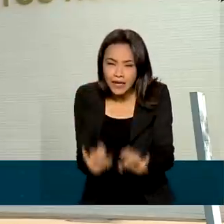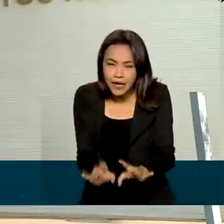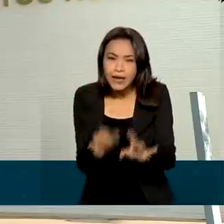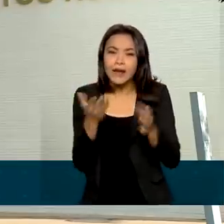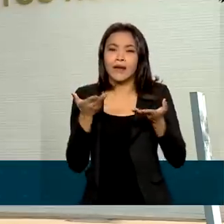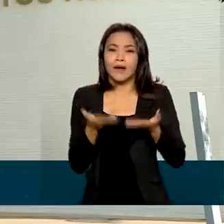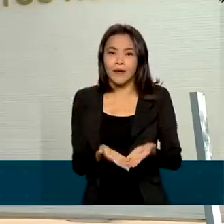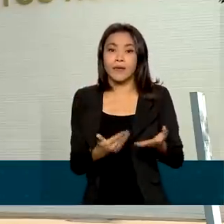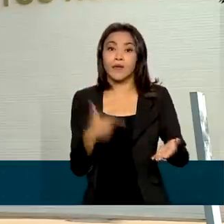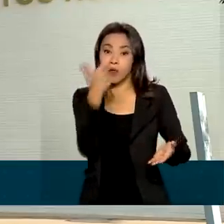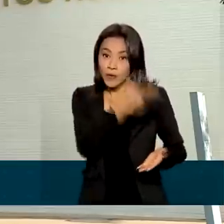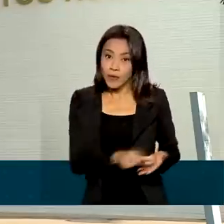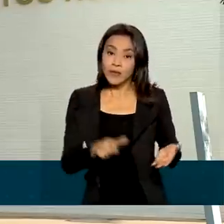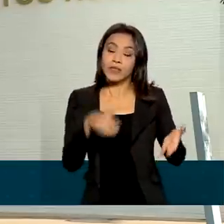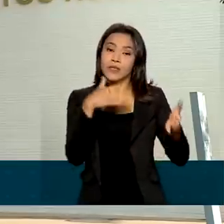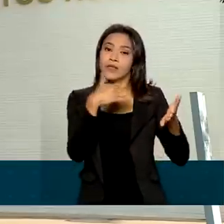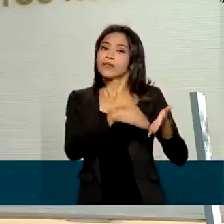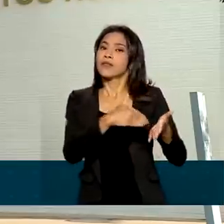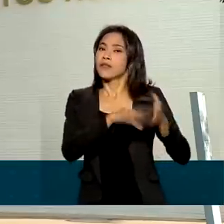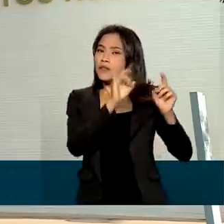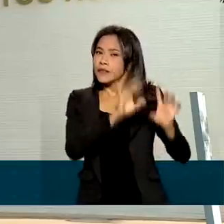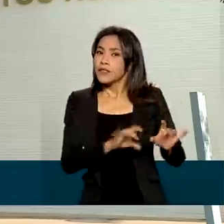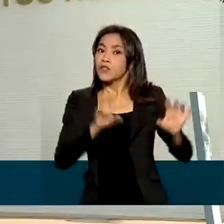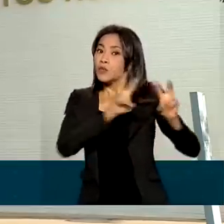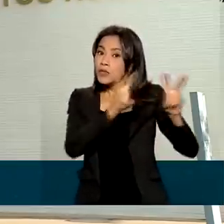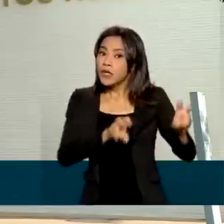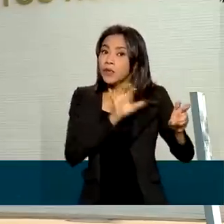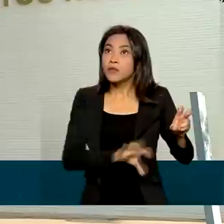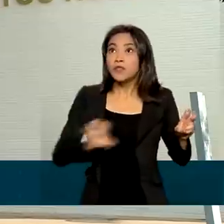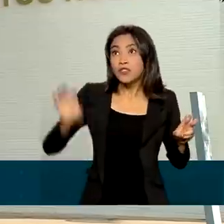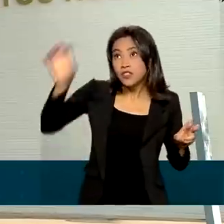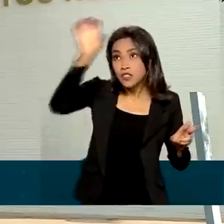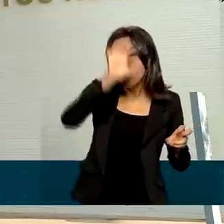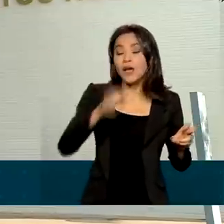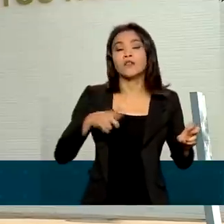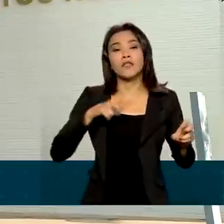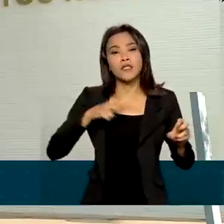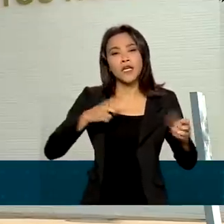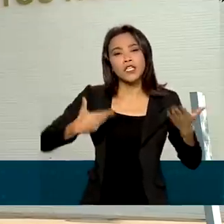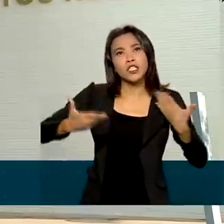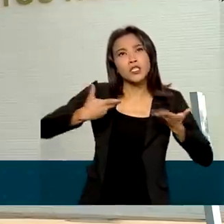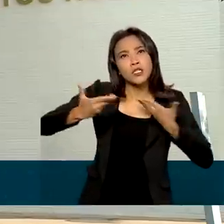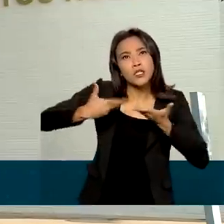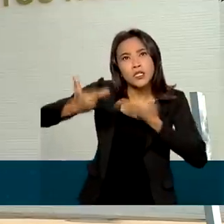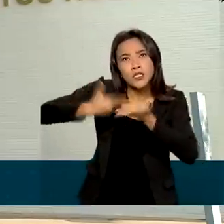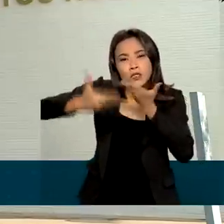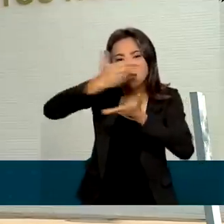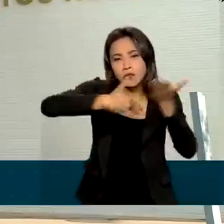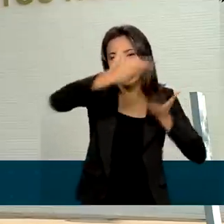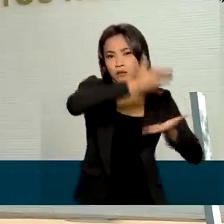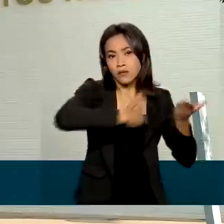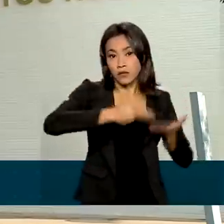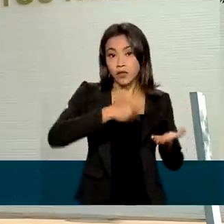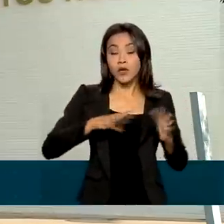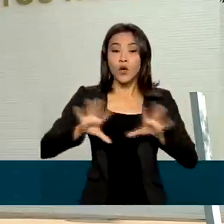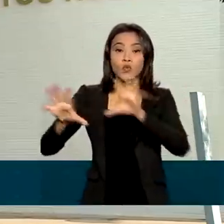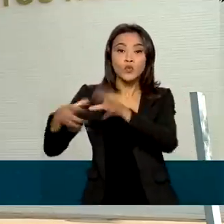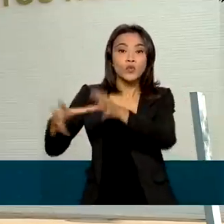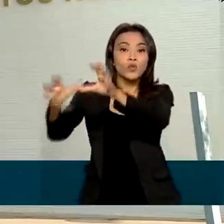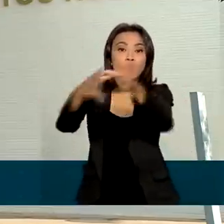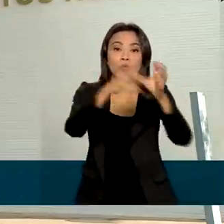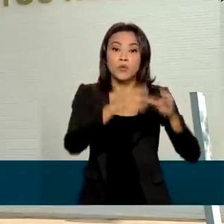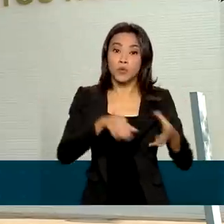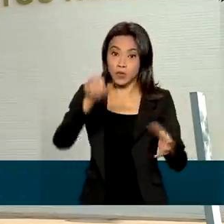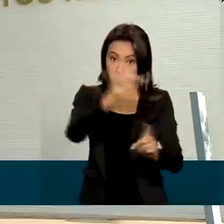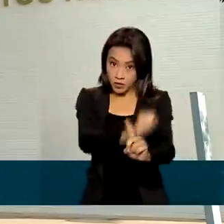Secretaria Especial de Assuntos Federativos, que dialogam em nome do governo federal com as organizações da sociedade